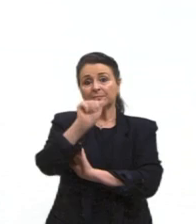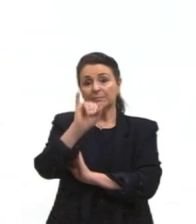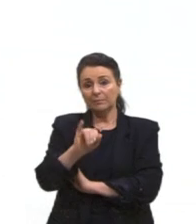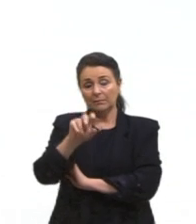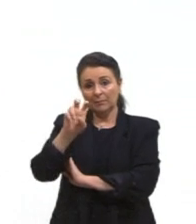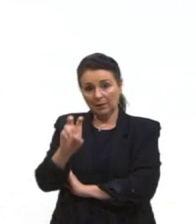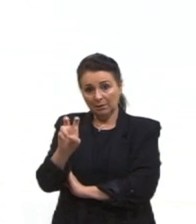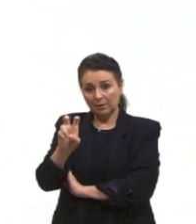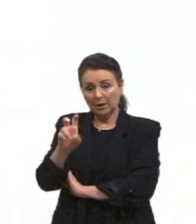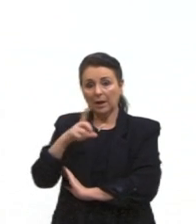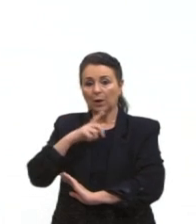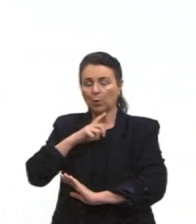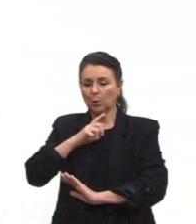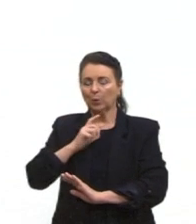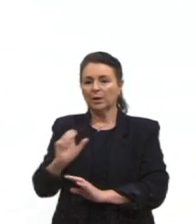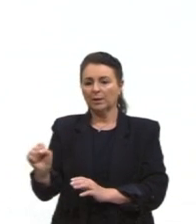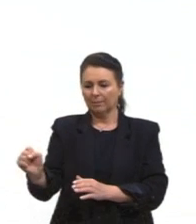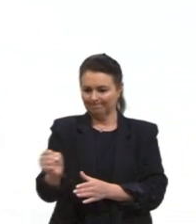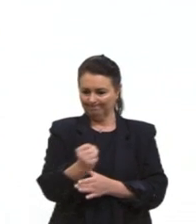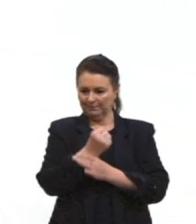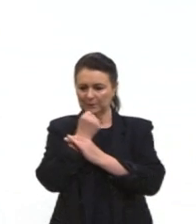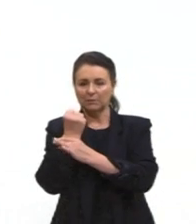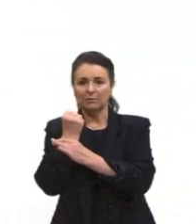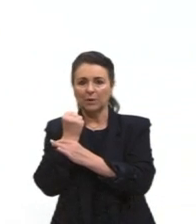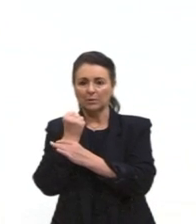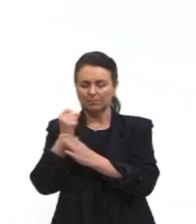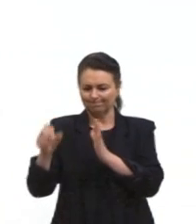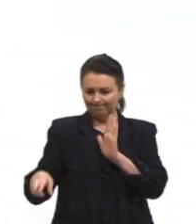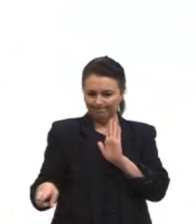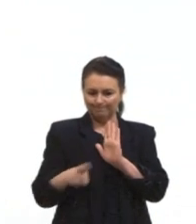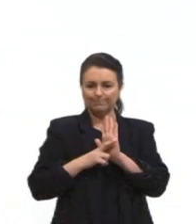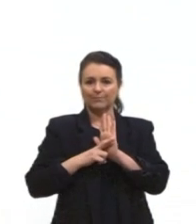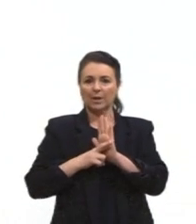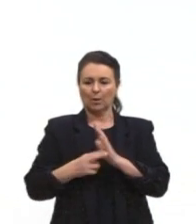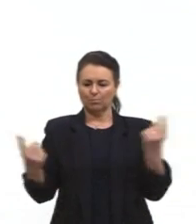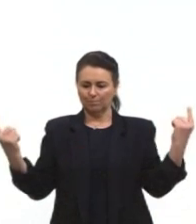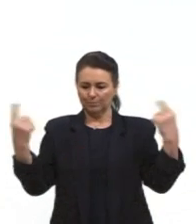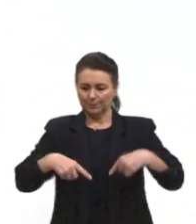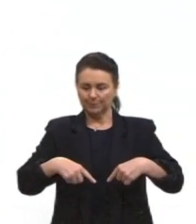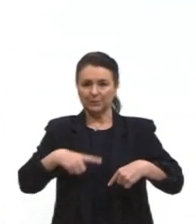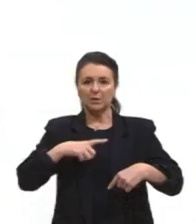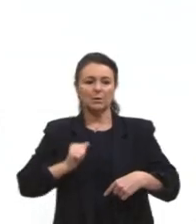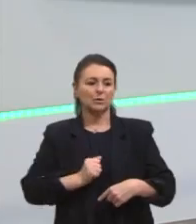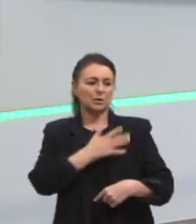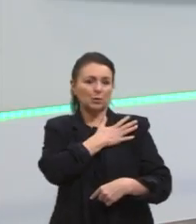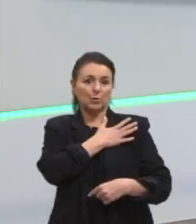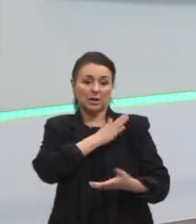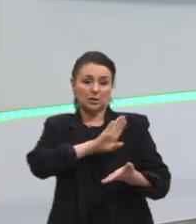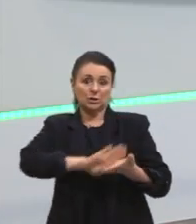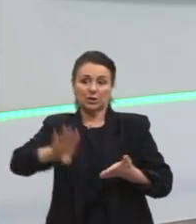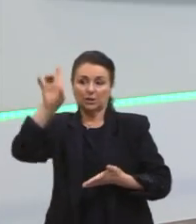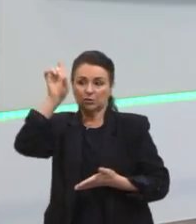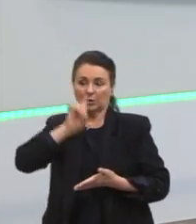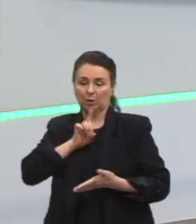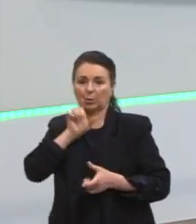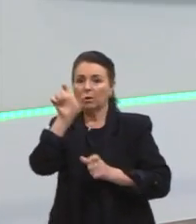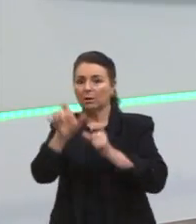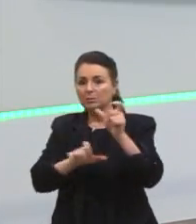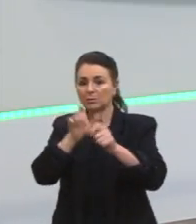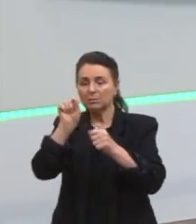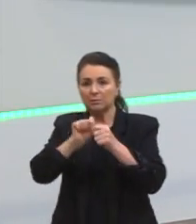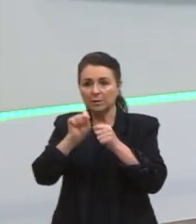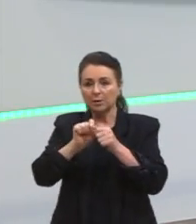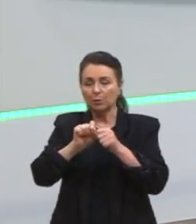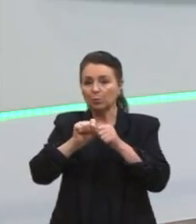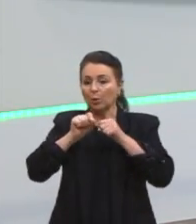o que vai reforçar, então, o embate, porque daí tinha uma ditadura que tirava direitos, as pessoas faziam, na